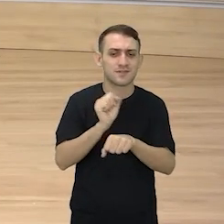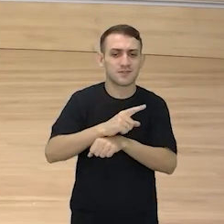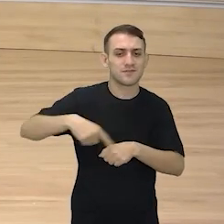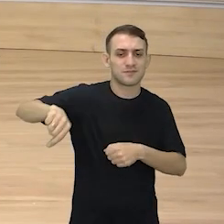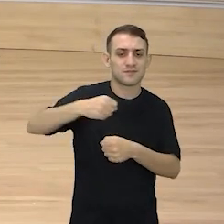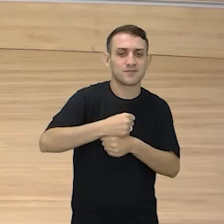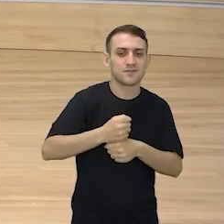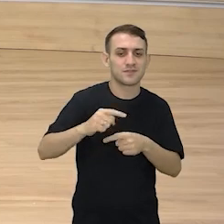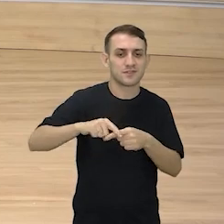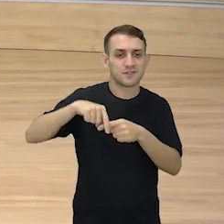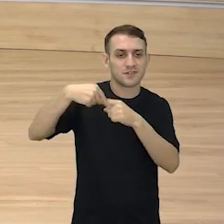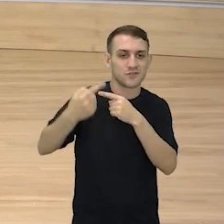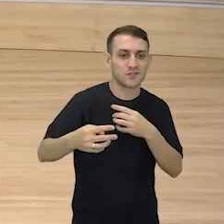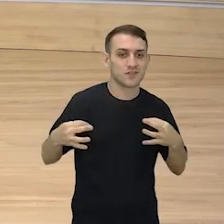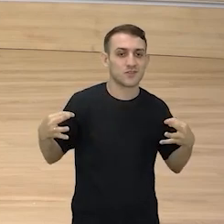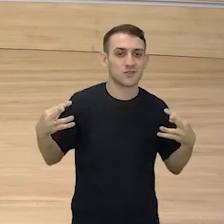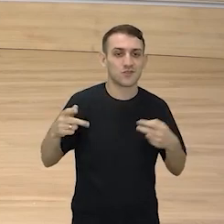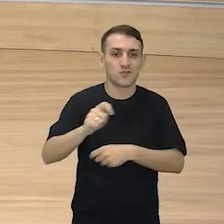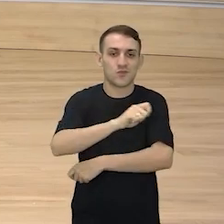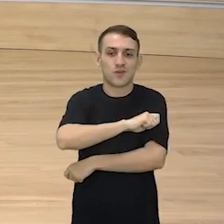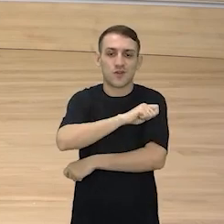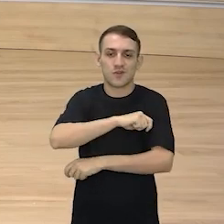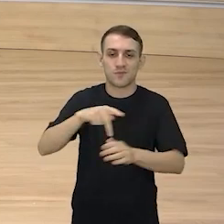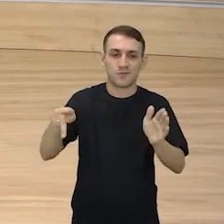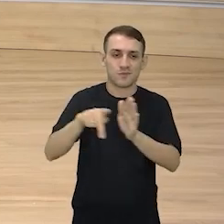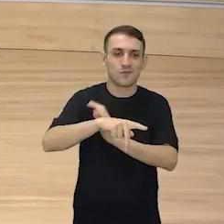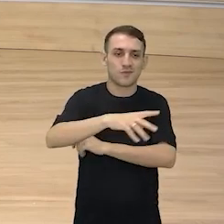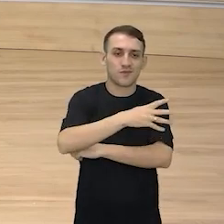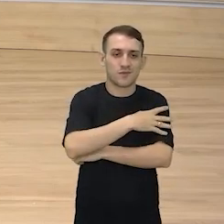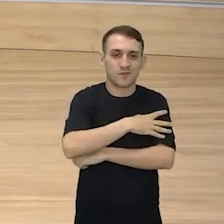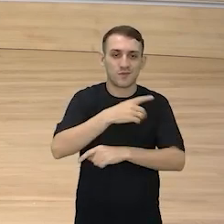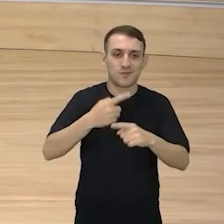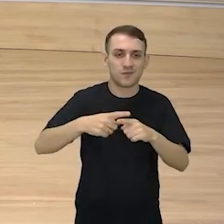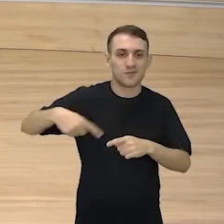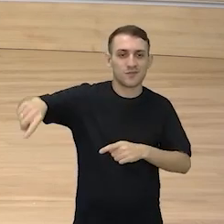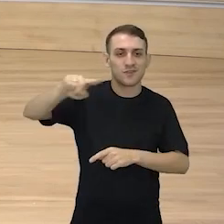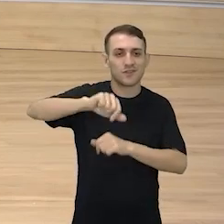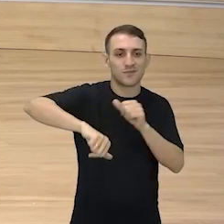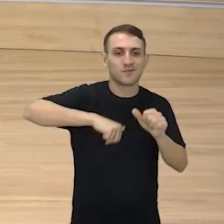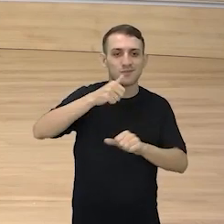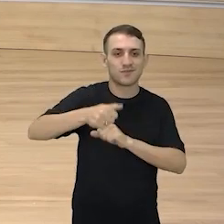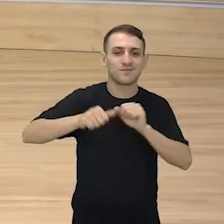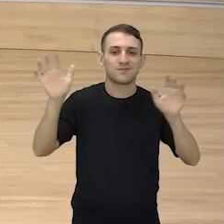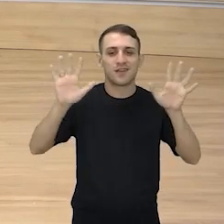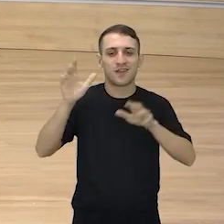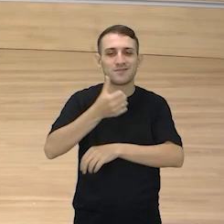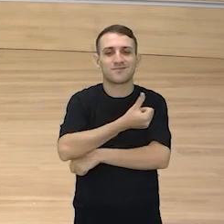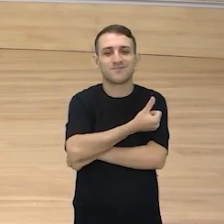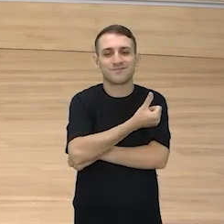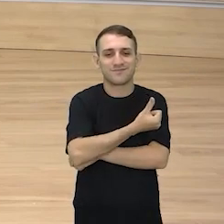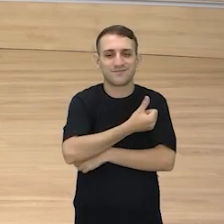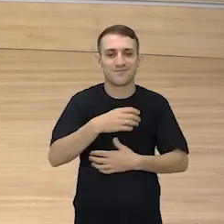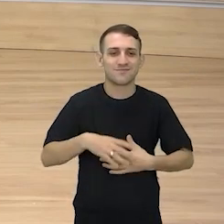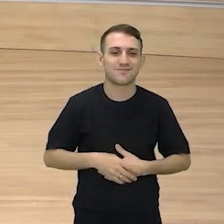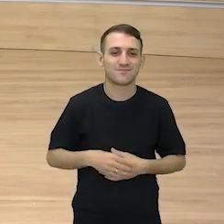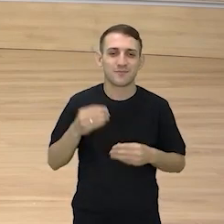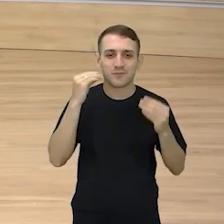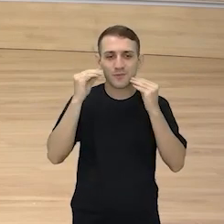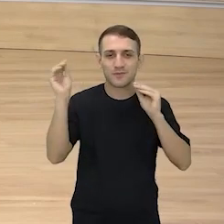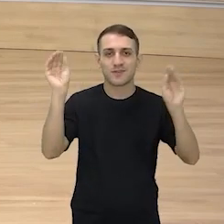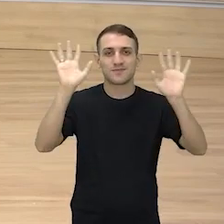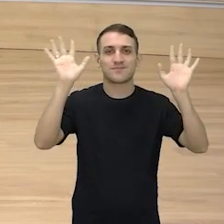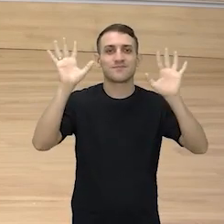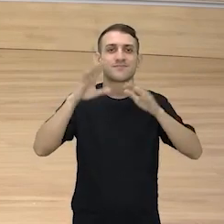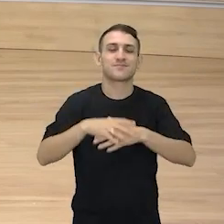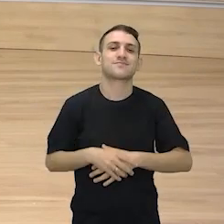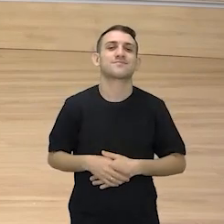ano que vem. Não vocês, né? Os aluninhos do quarto ano. Porque vocês, ó... Tchau, tchau, sexto ano. Pessoal, beijo. Tchau, tchau.